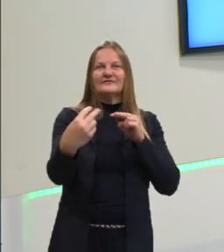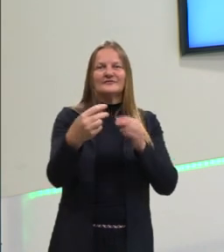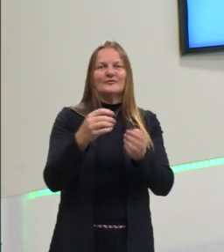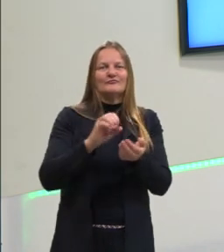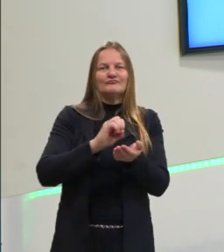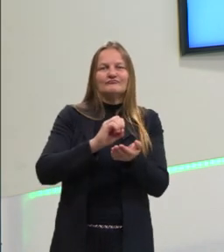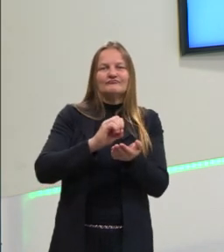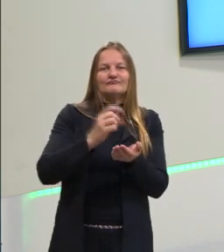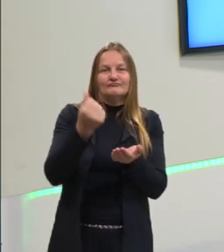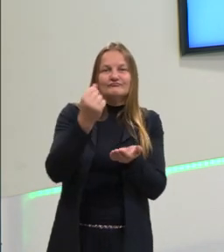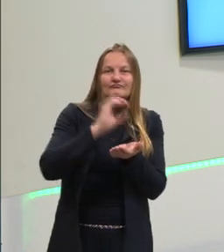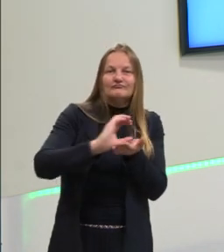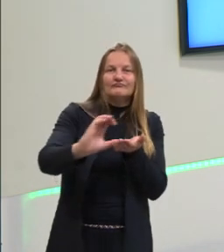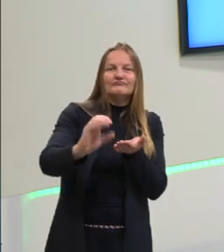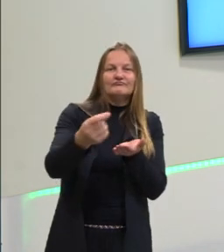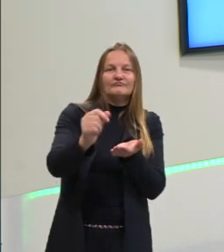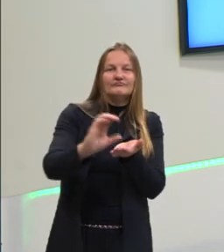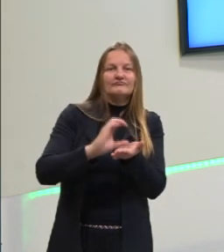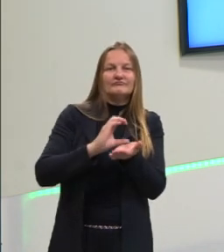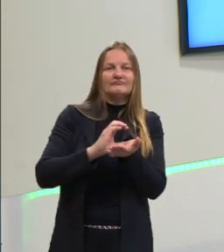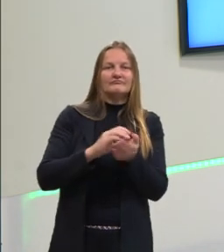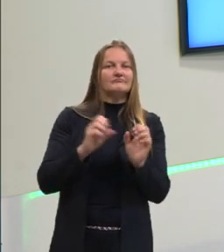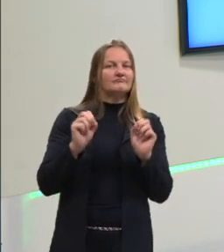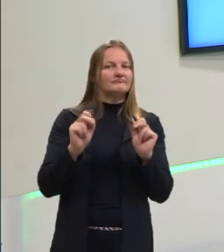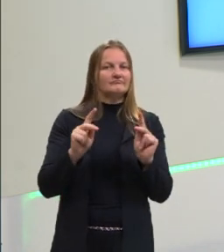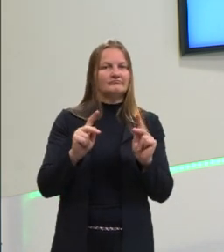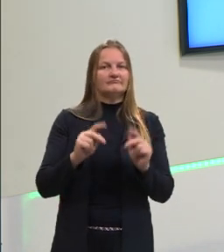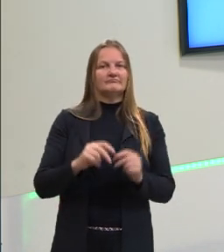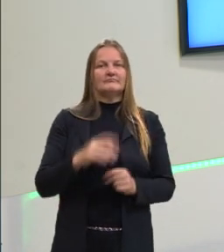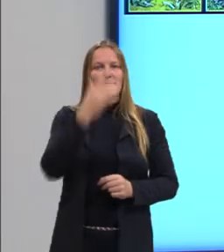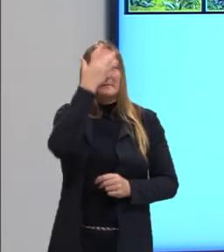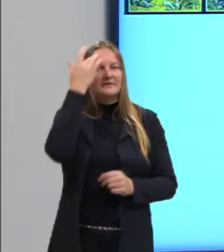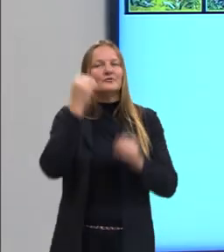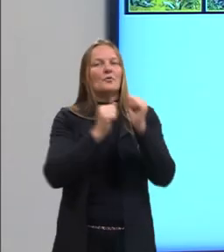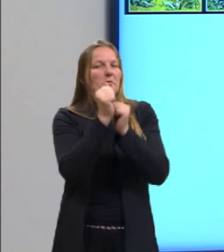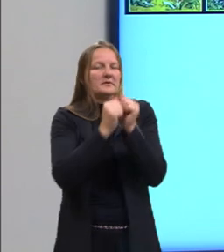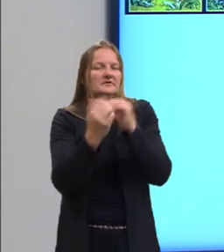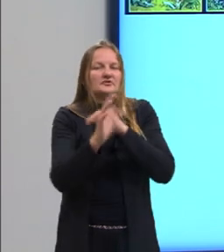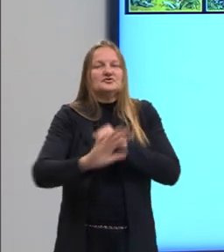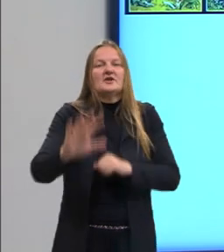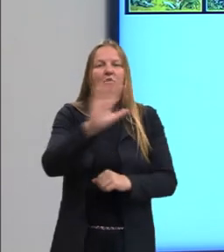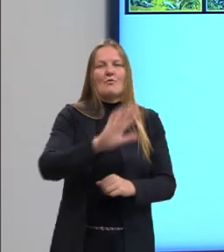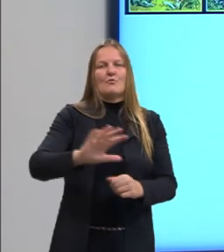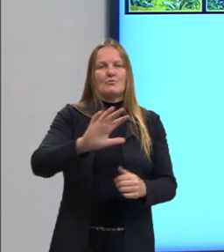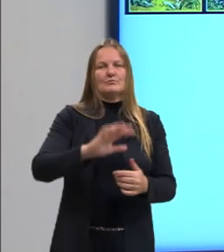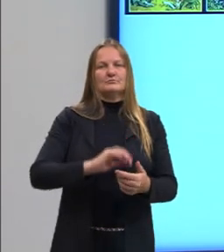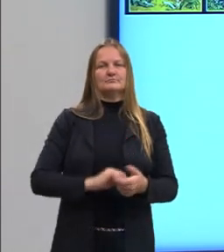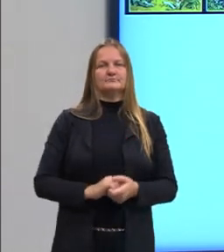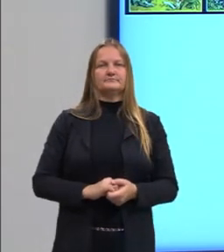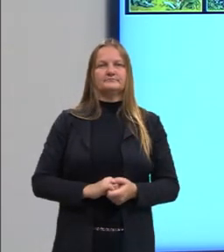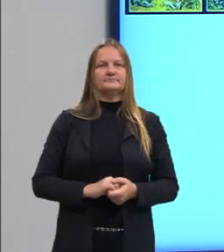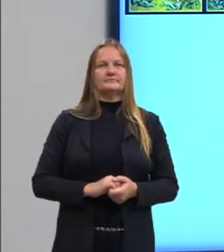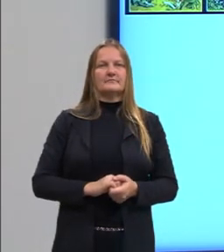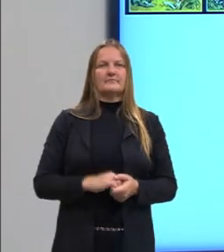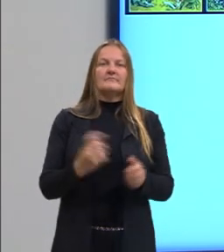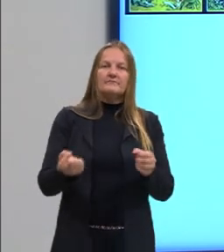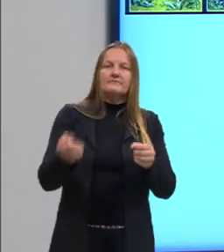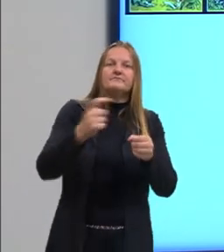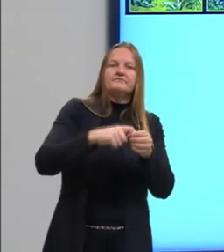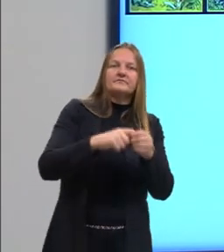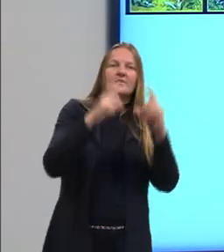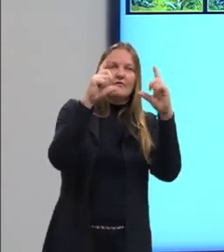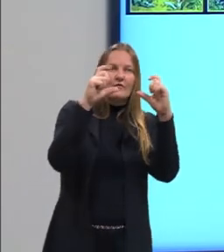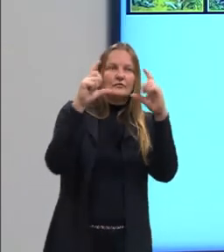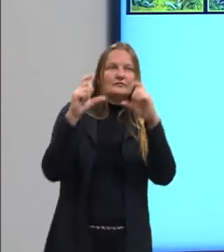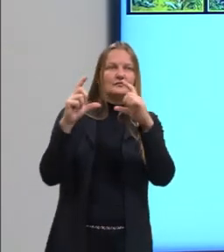interação e de troca entre homens, e pessoas, e empresas, enfim, de forma geral. Retomando, figura 1, dois homens